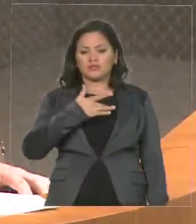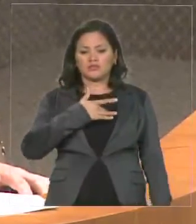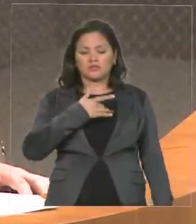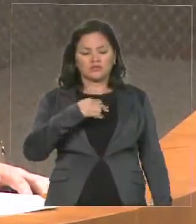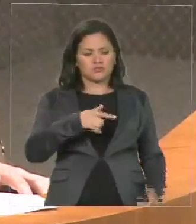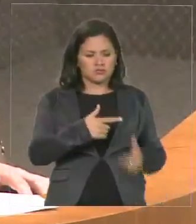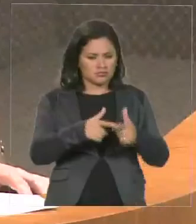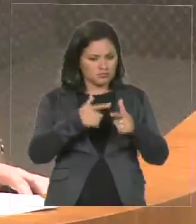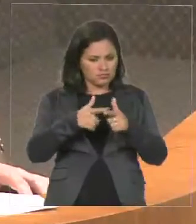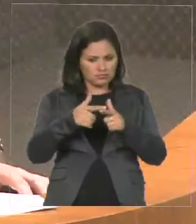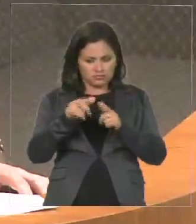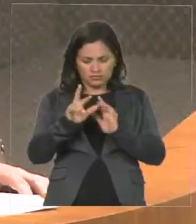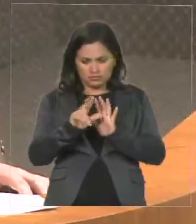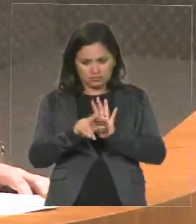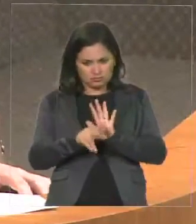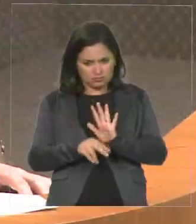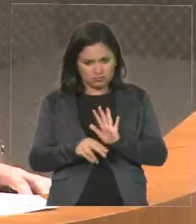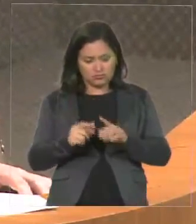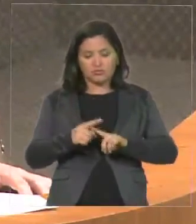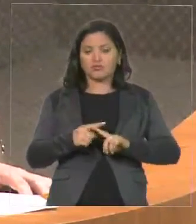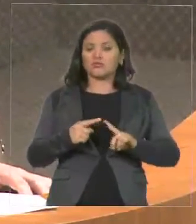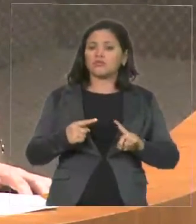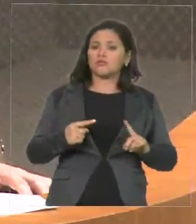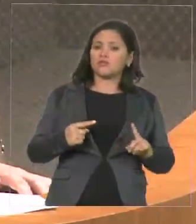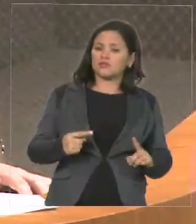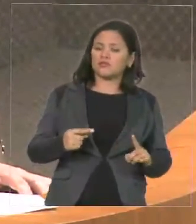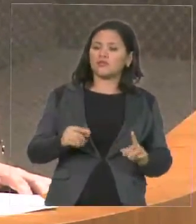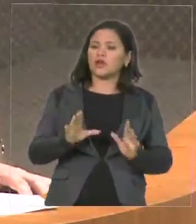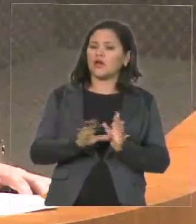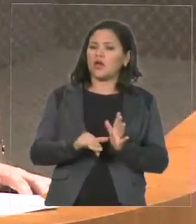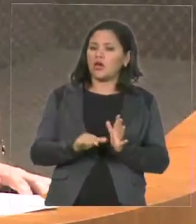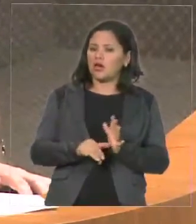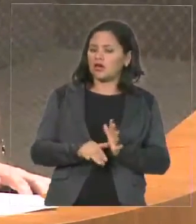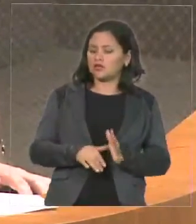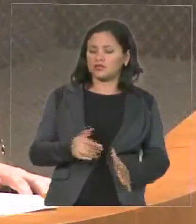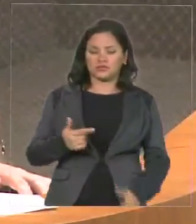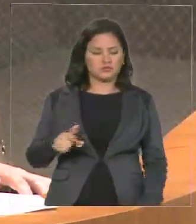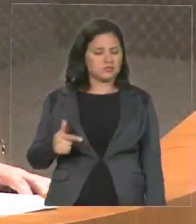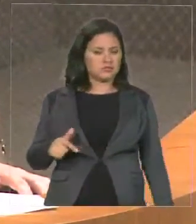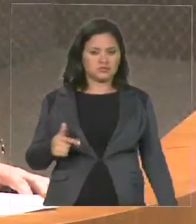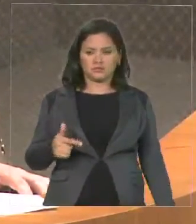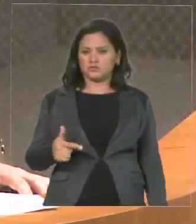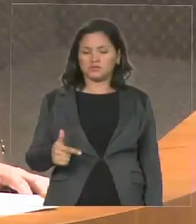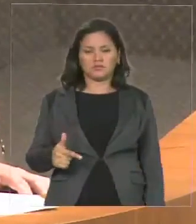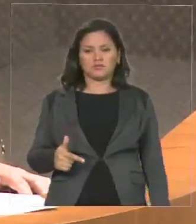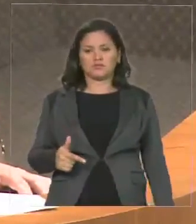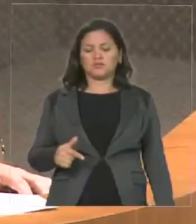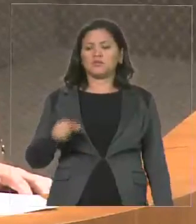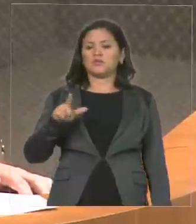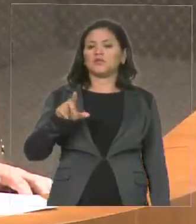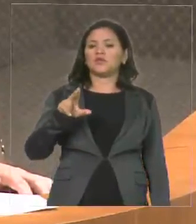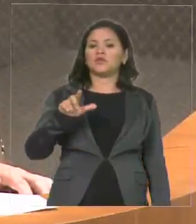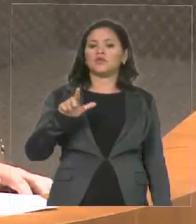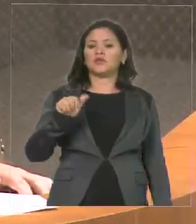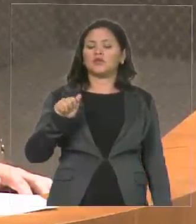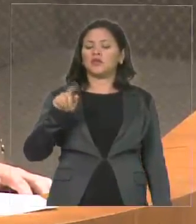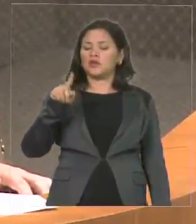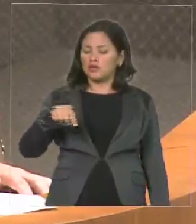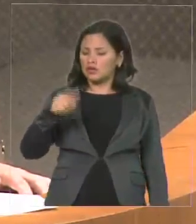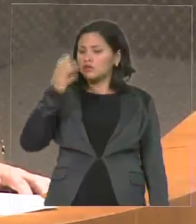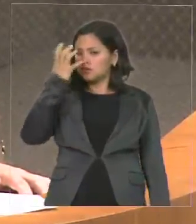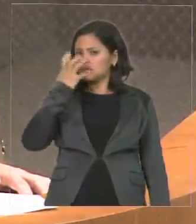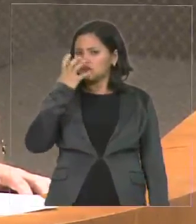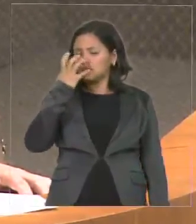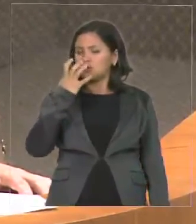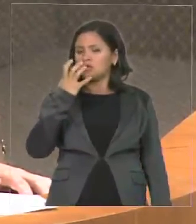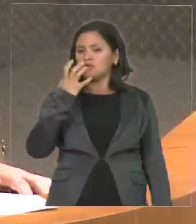defeitos, mas um ele não tem, que é o de corrupto. O secretário Lula é um homem sério, um homem correto, e